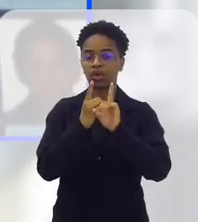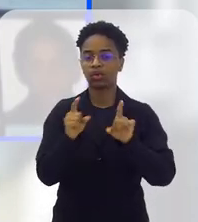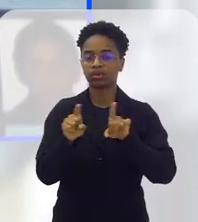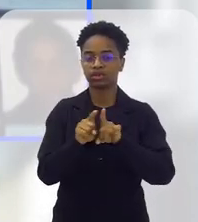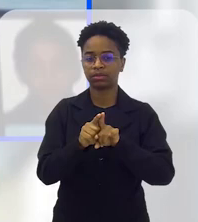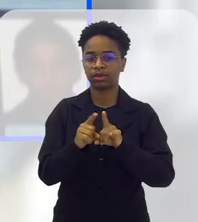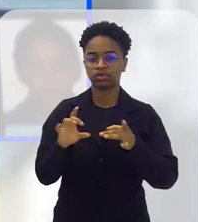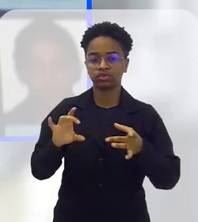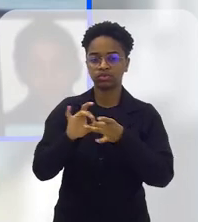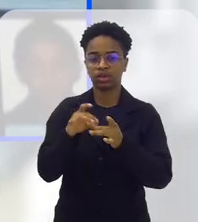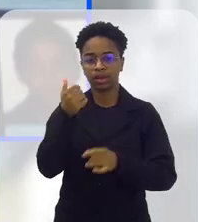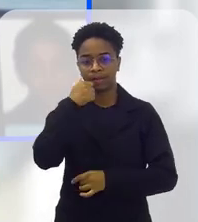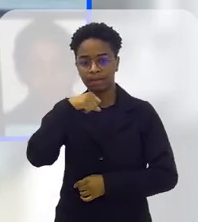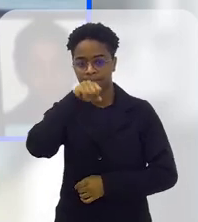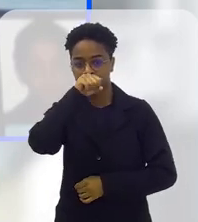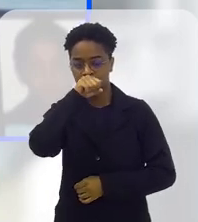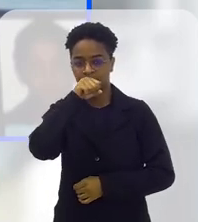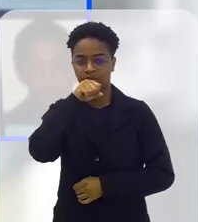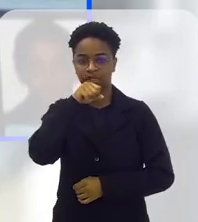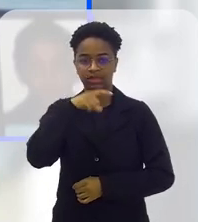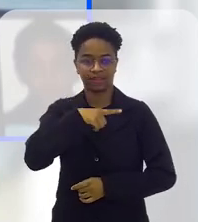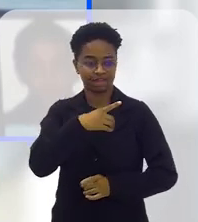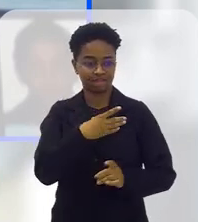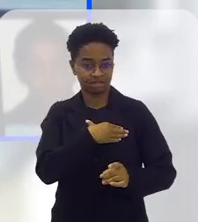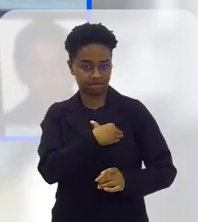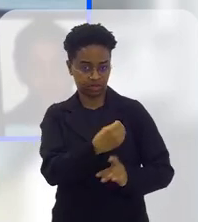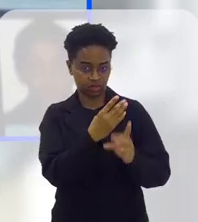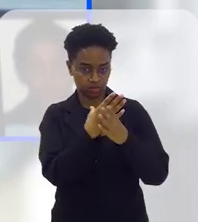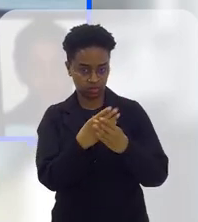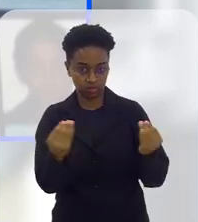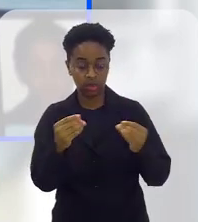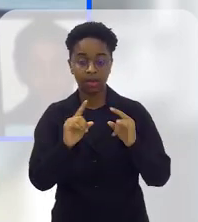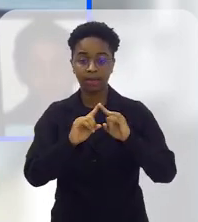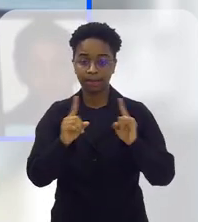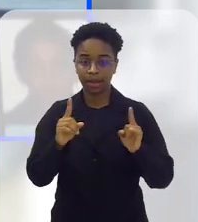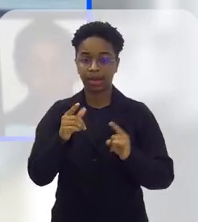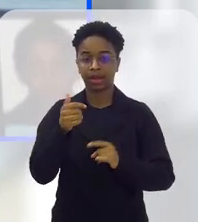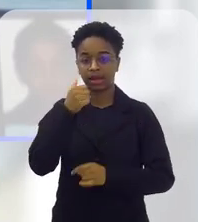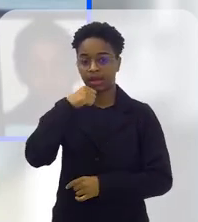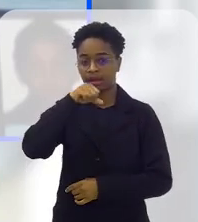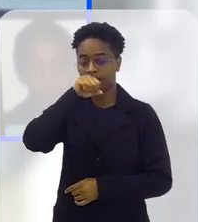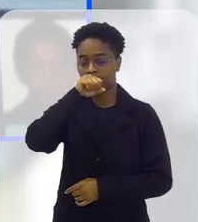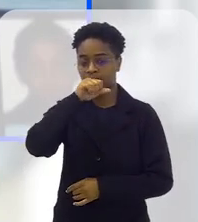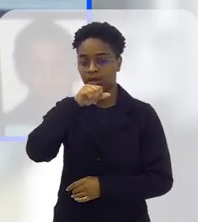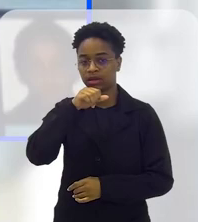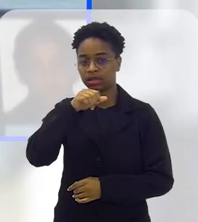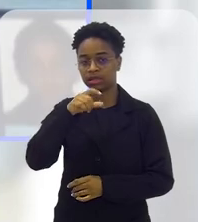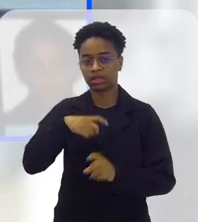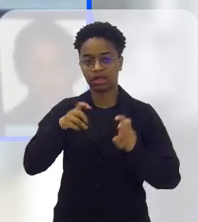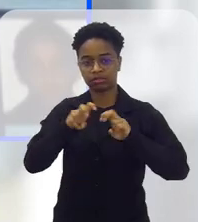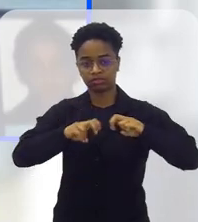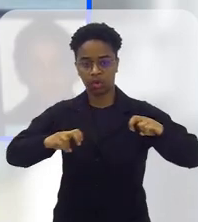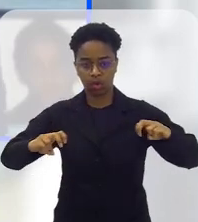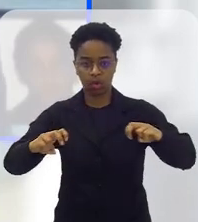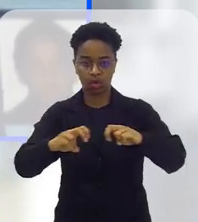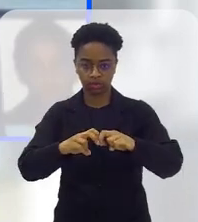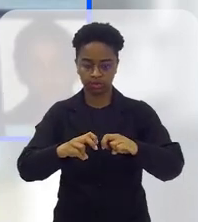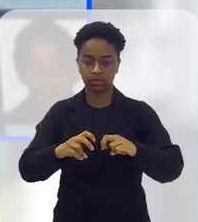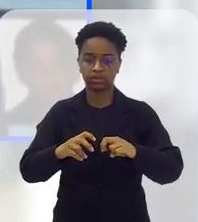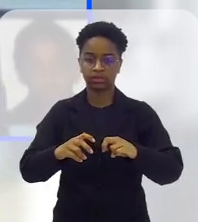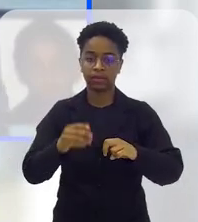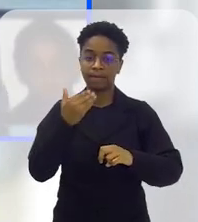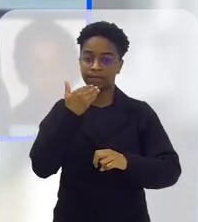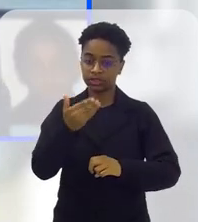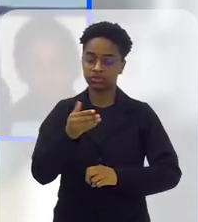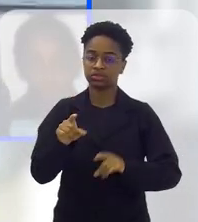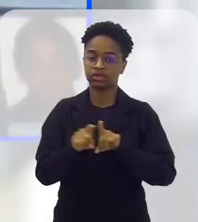um último encontro aqui com as mães desaparecidas, e elas colocaram aqui uma mesa, uma roda de